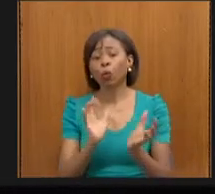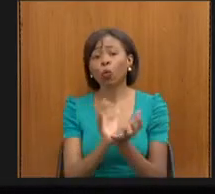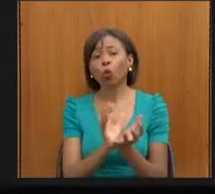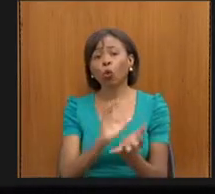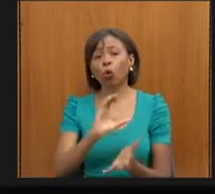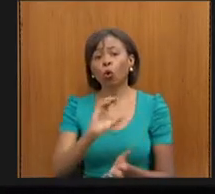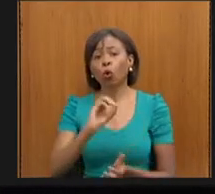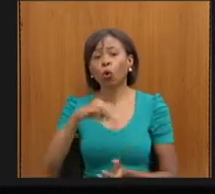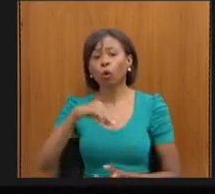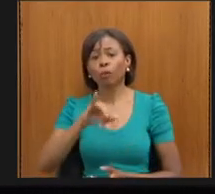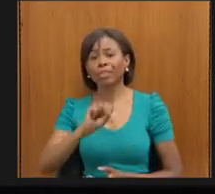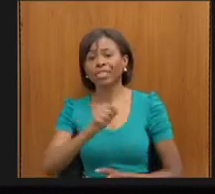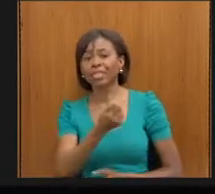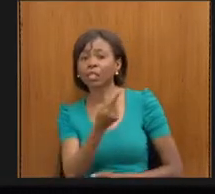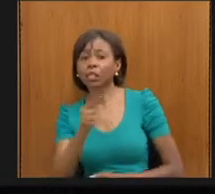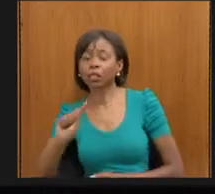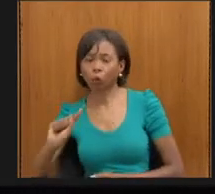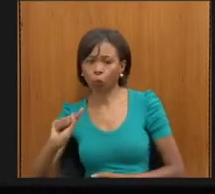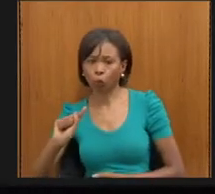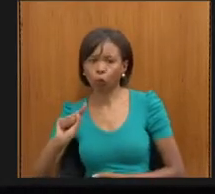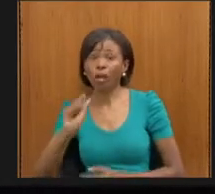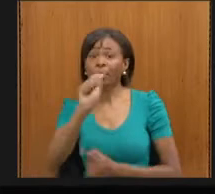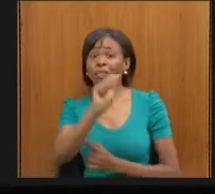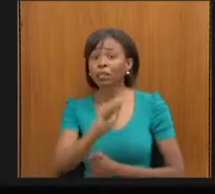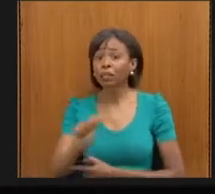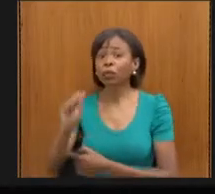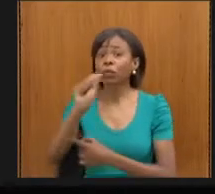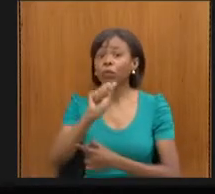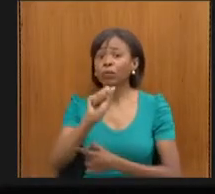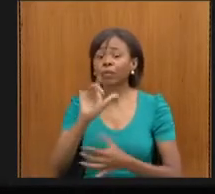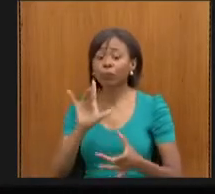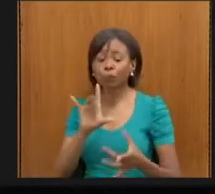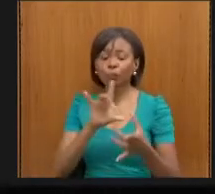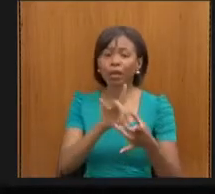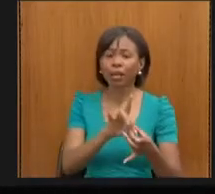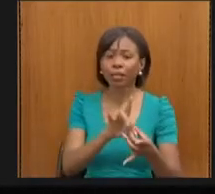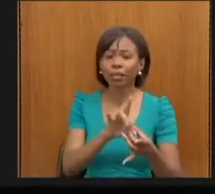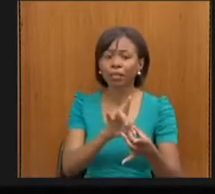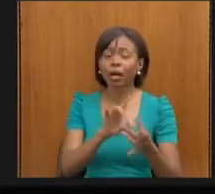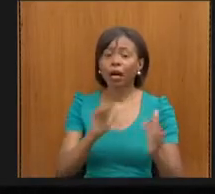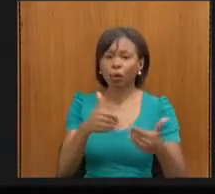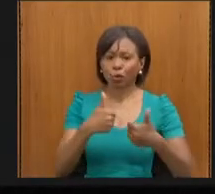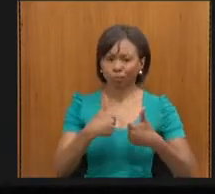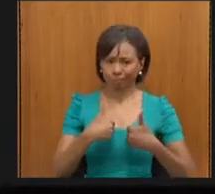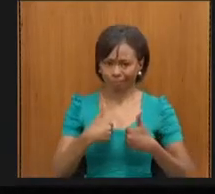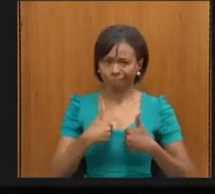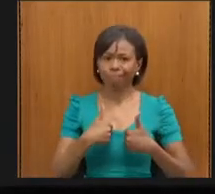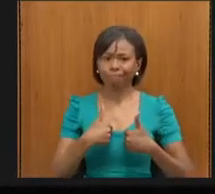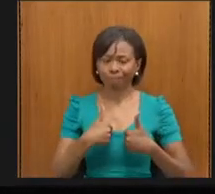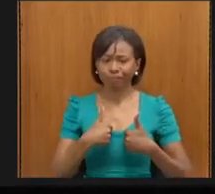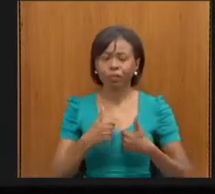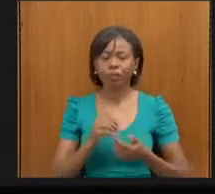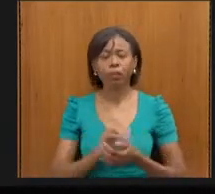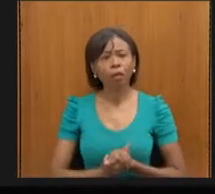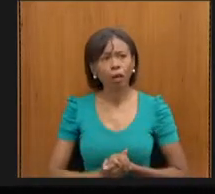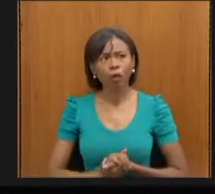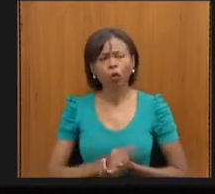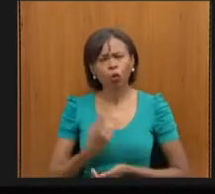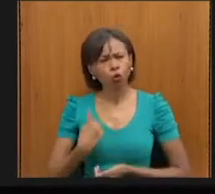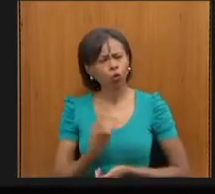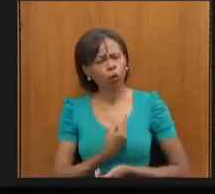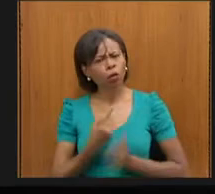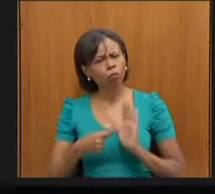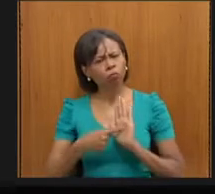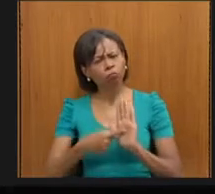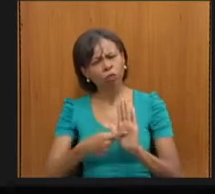Associações Ligadas ao Autismo. Então, tudo que a gente traz aqui não é só em nome